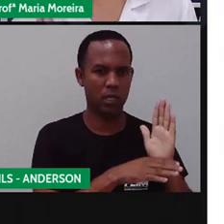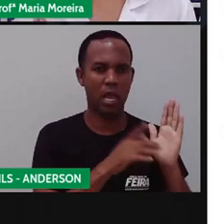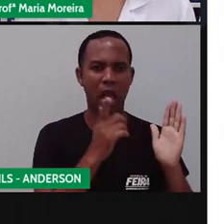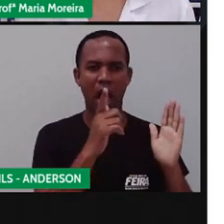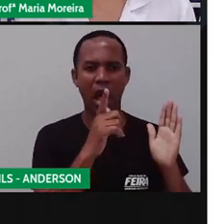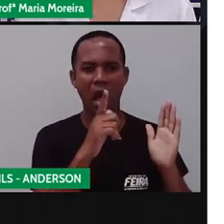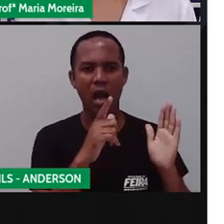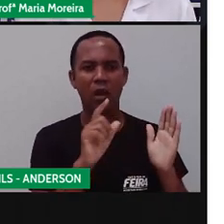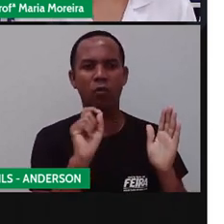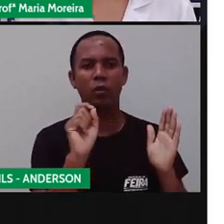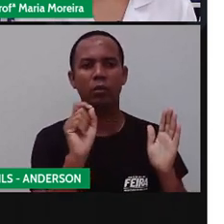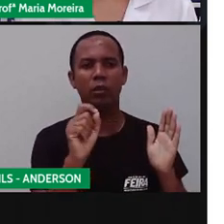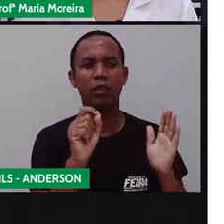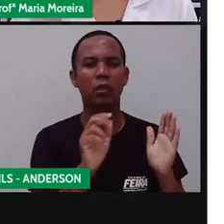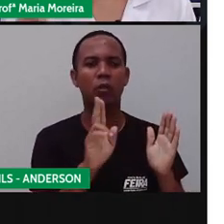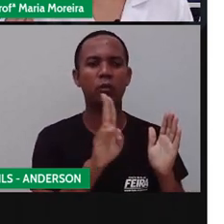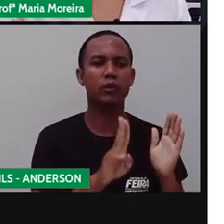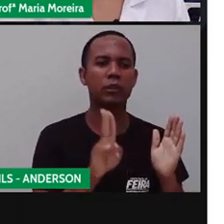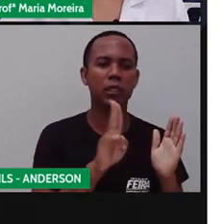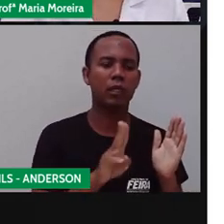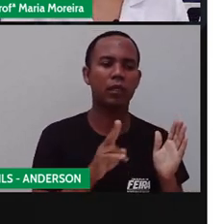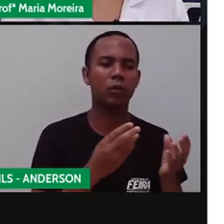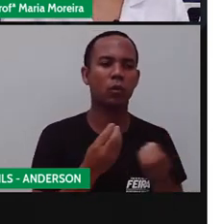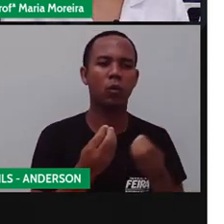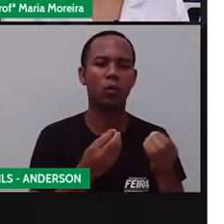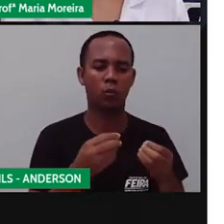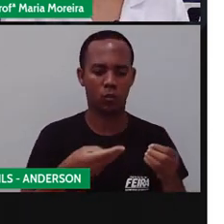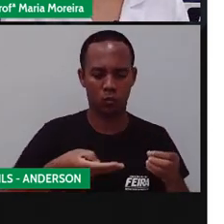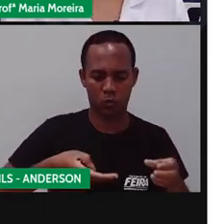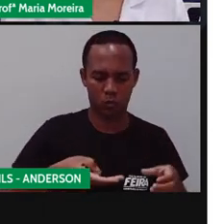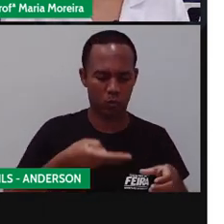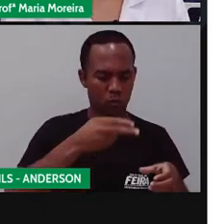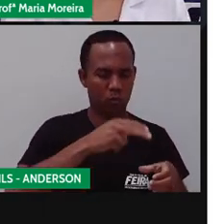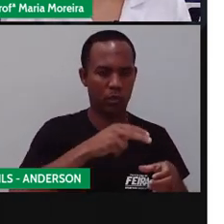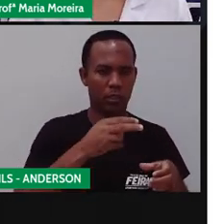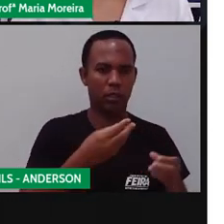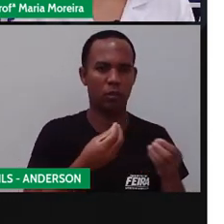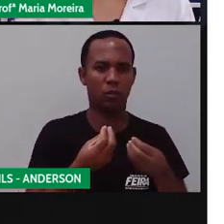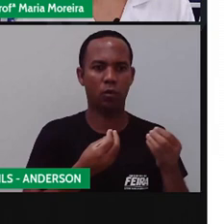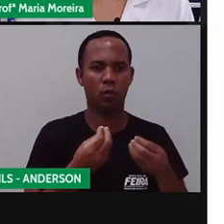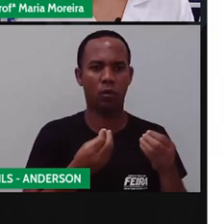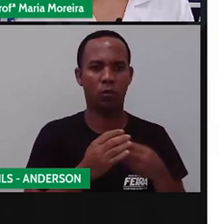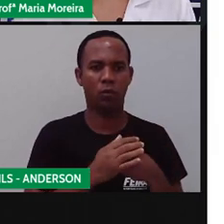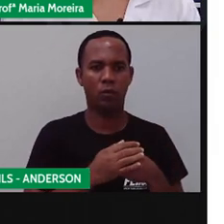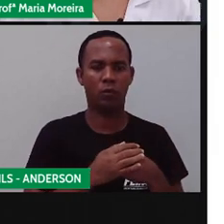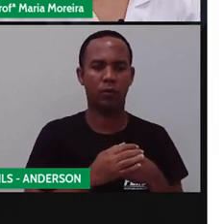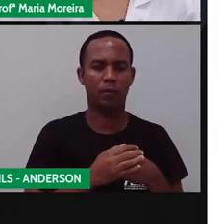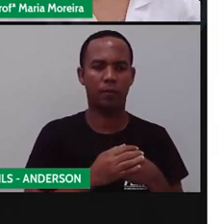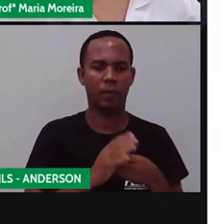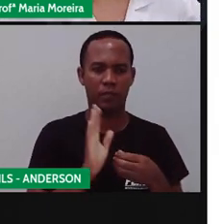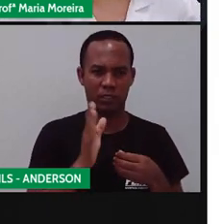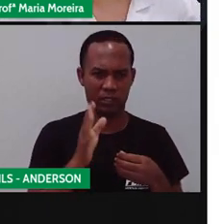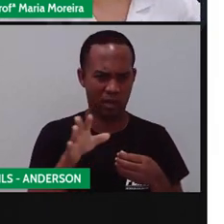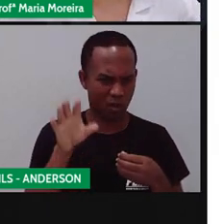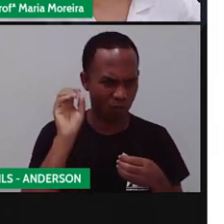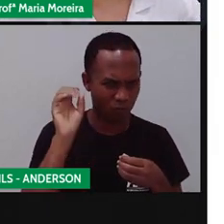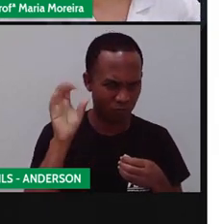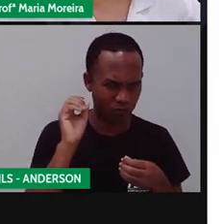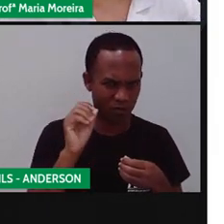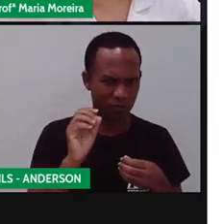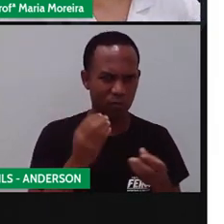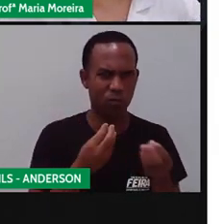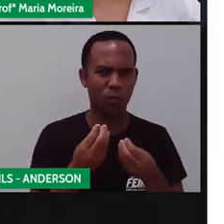quanto eu devo usar? Uma colher de sopa de chá? Uma colher de sobremesa? Você já ouviu falar sobre essas